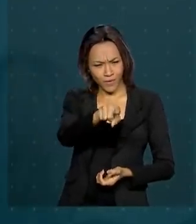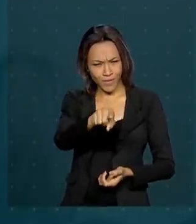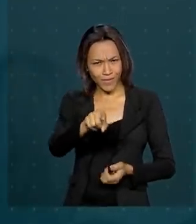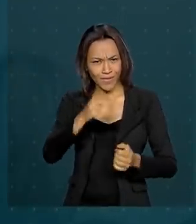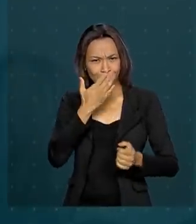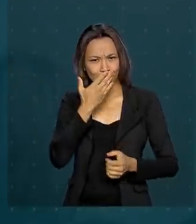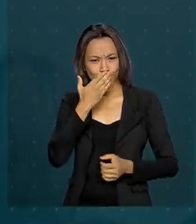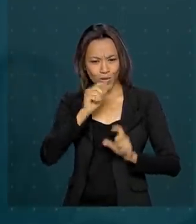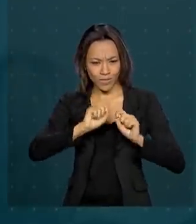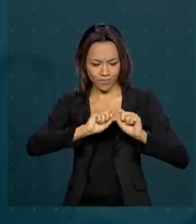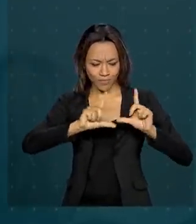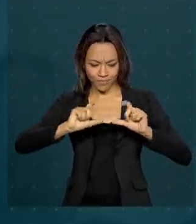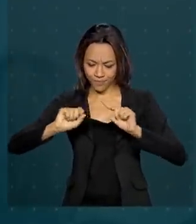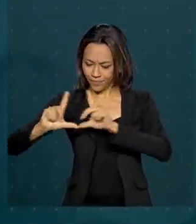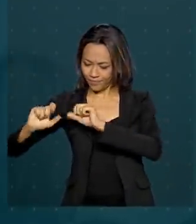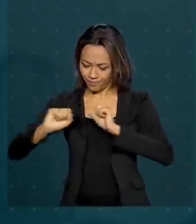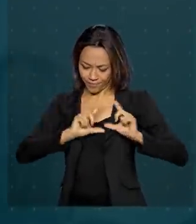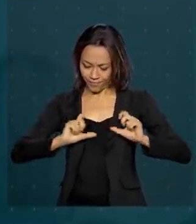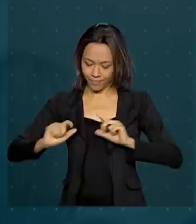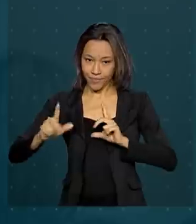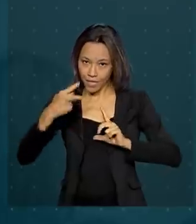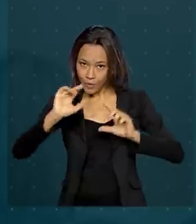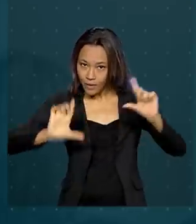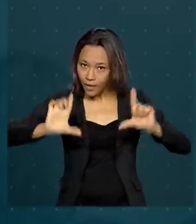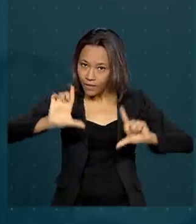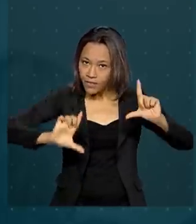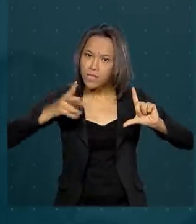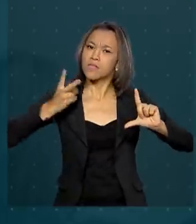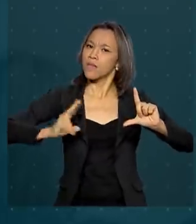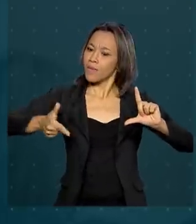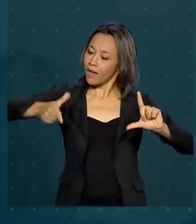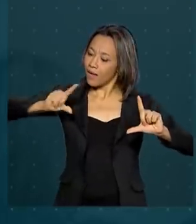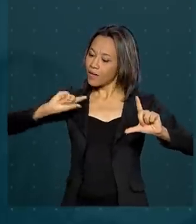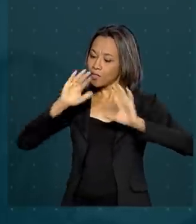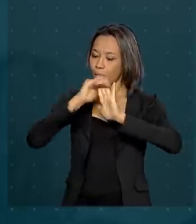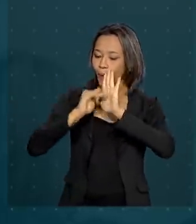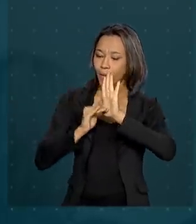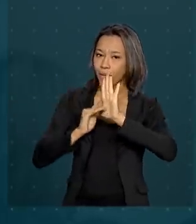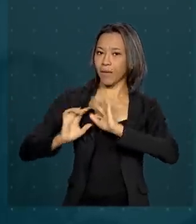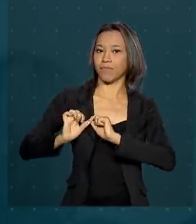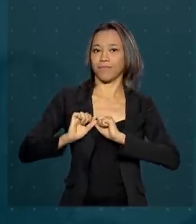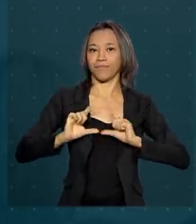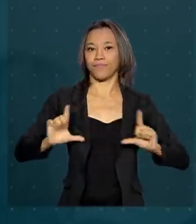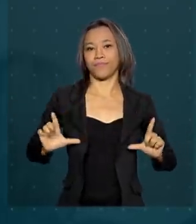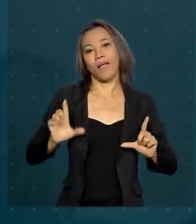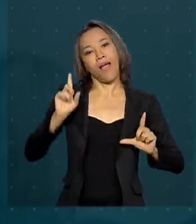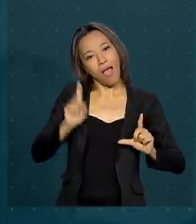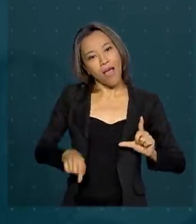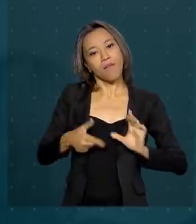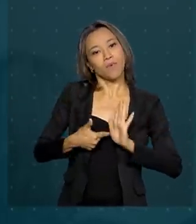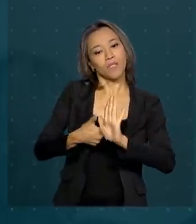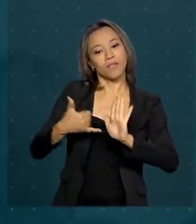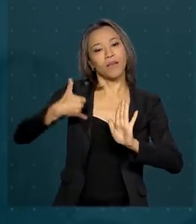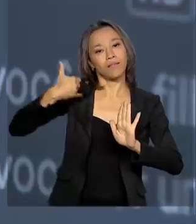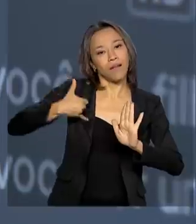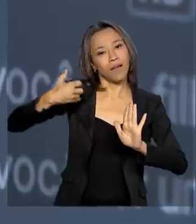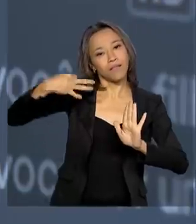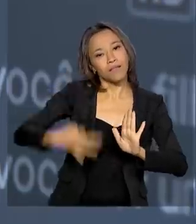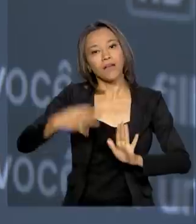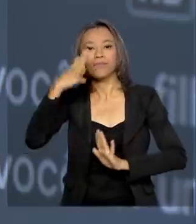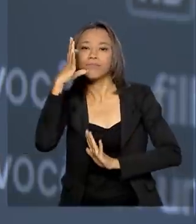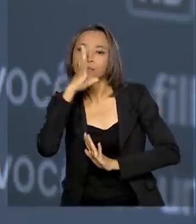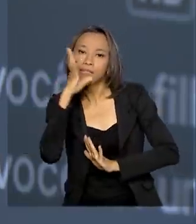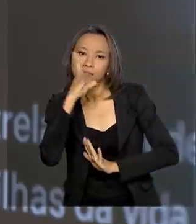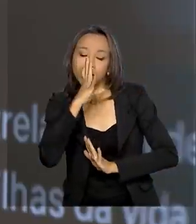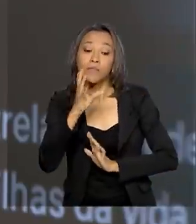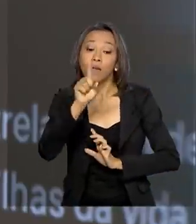aí na sua TV. Ele aparece sempre antes de um programa ir ao ar. É a classificação indicativa. Uma